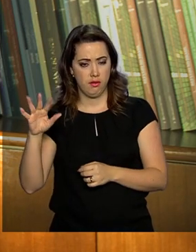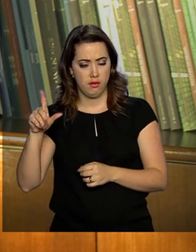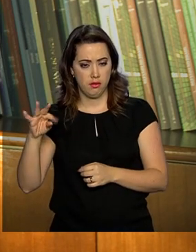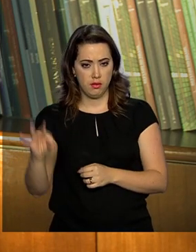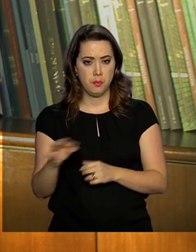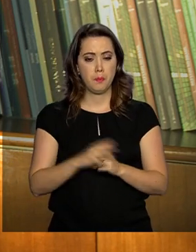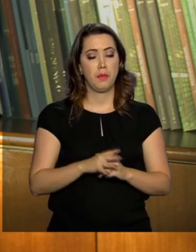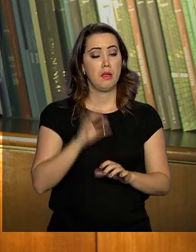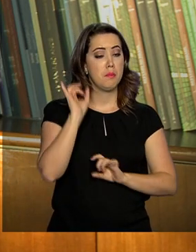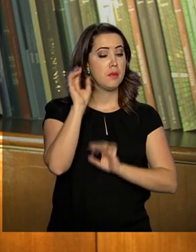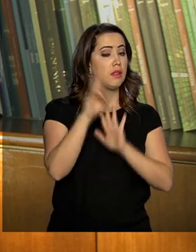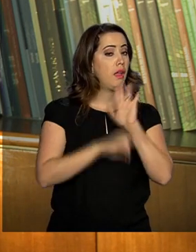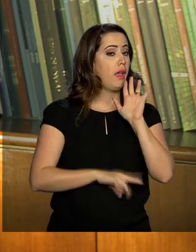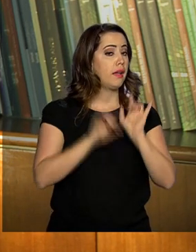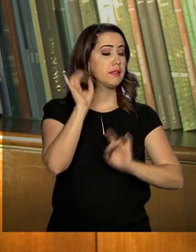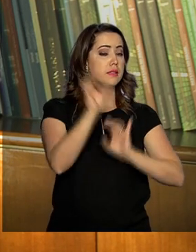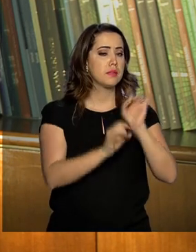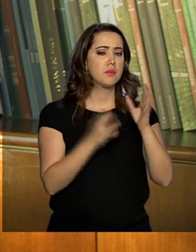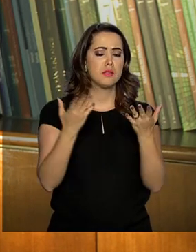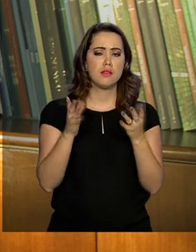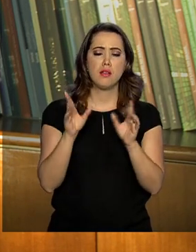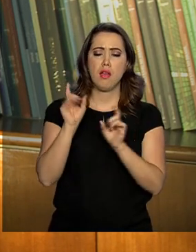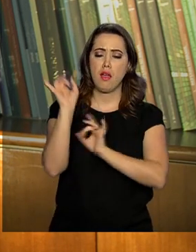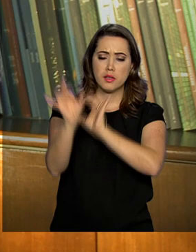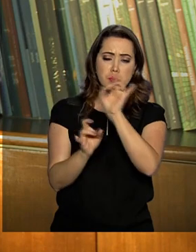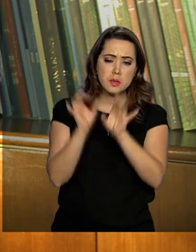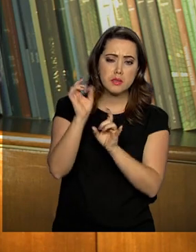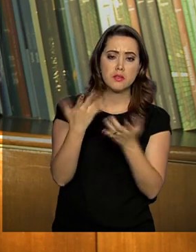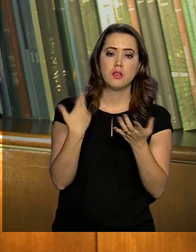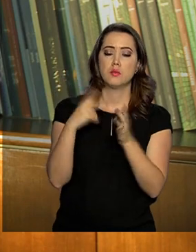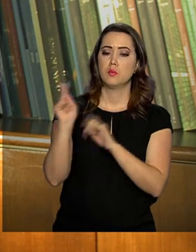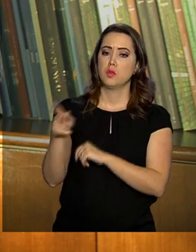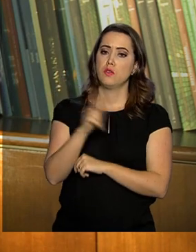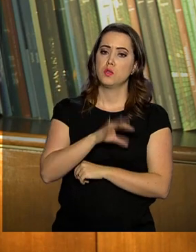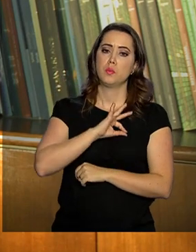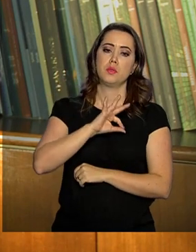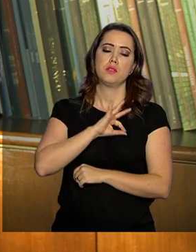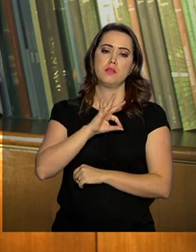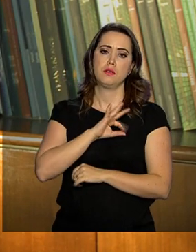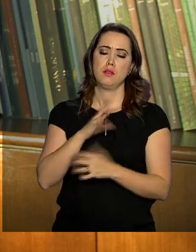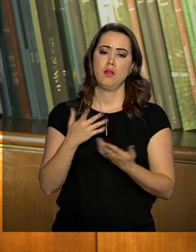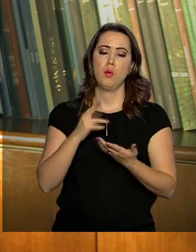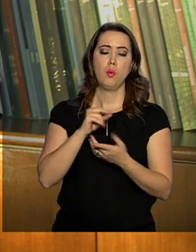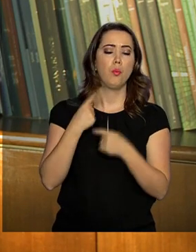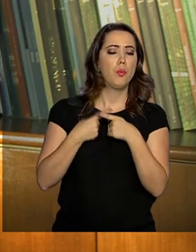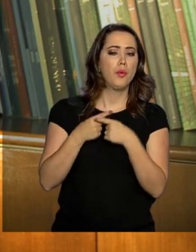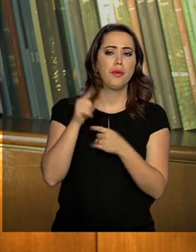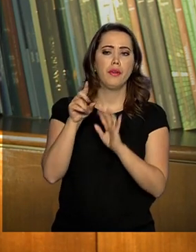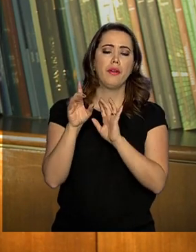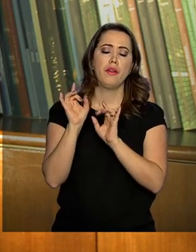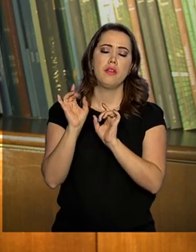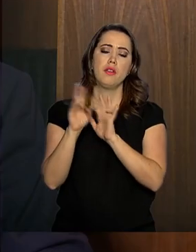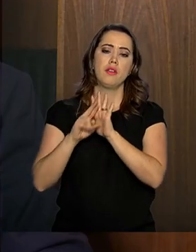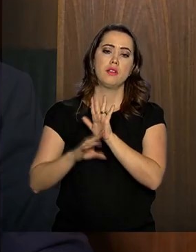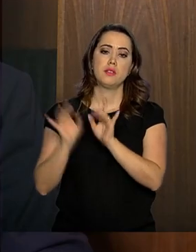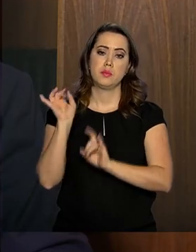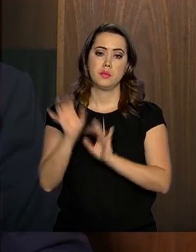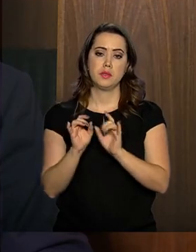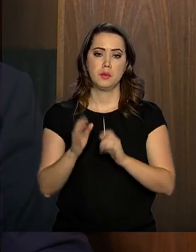para professores, policiais civis e trabalhadores rurais. Quais são essas regras e por que elas são necessárias?